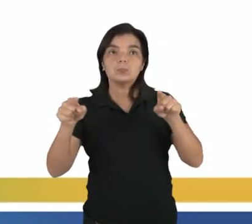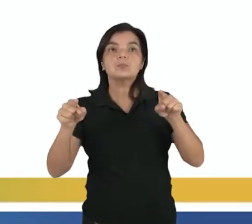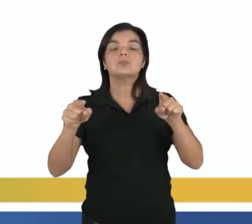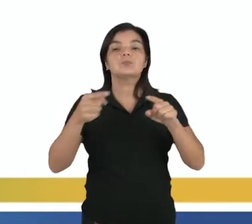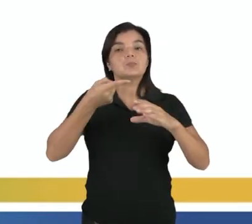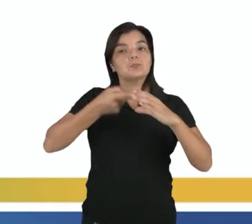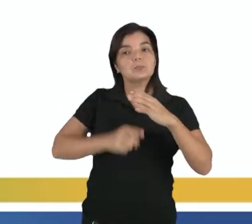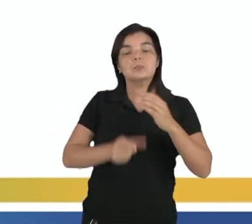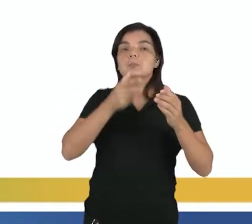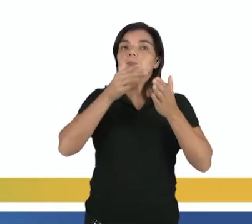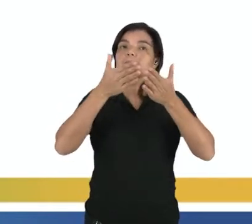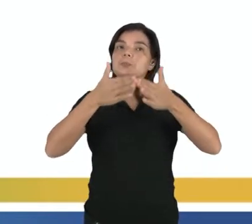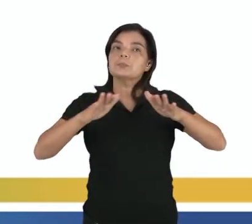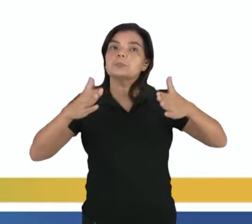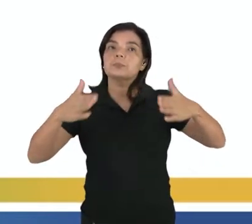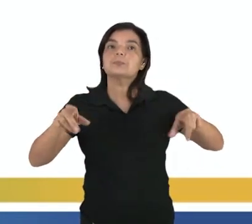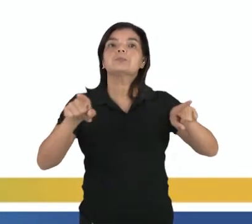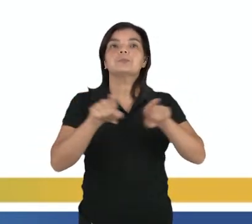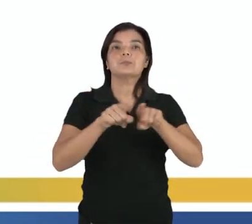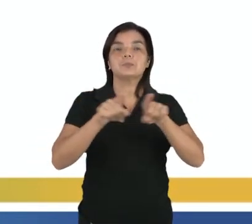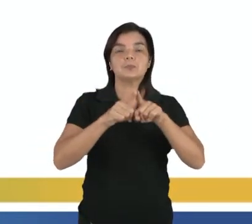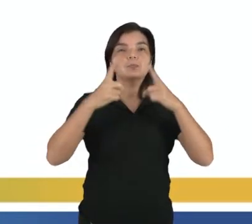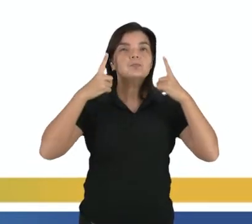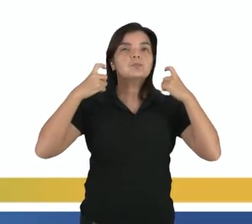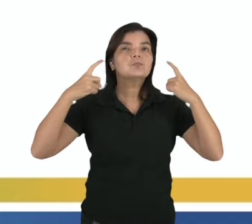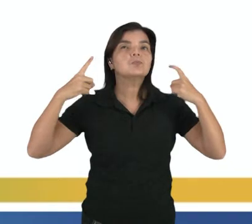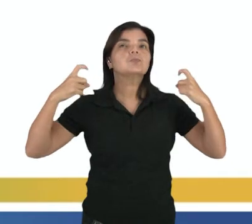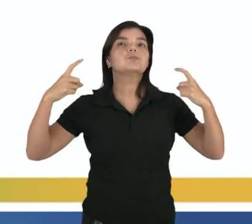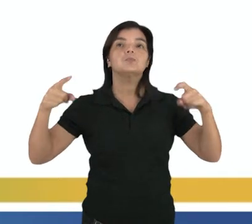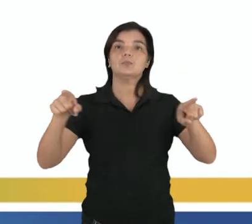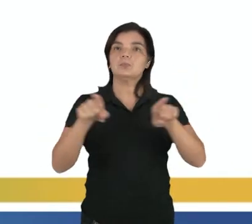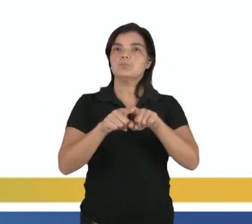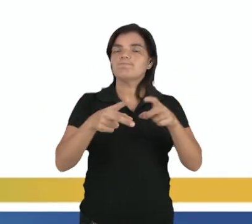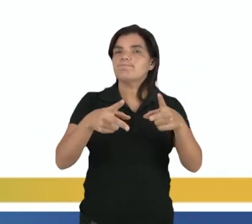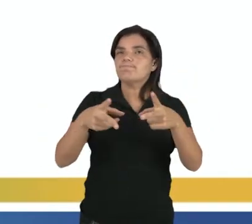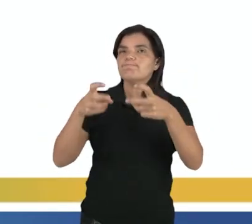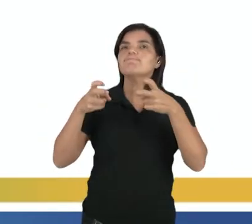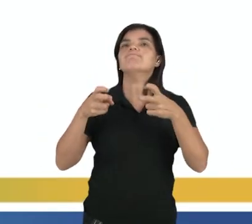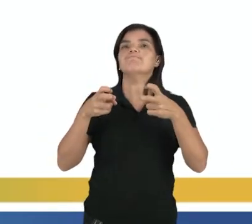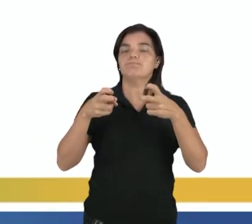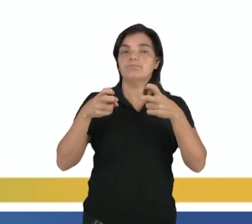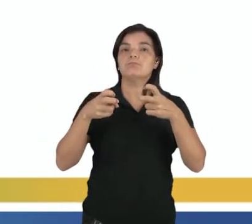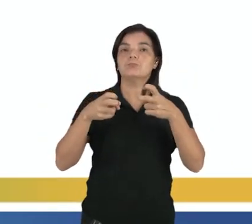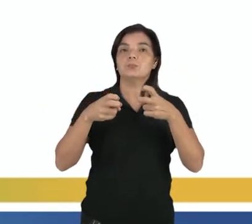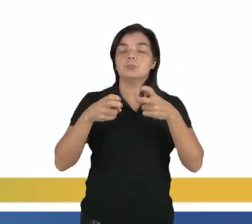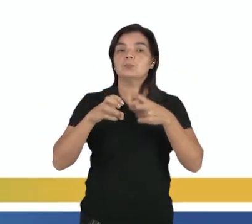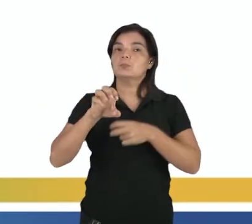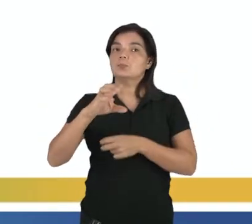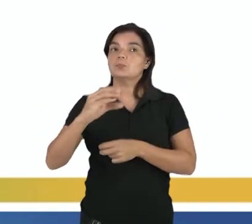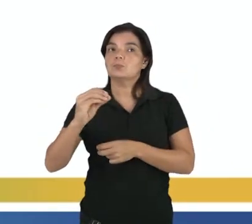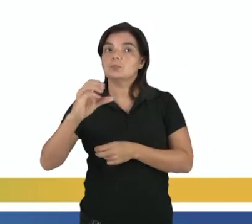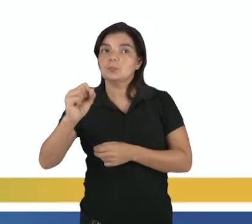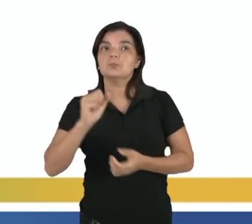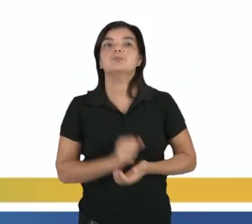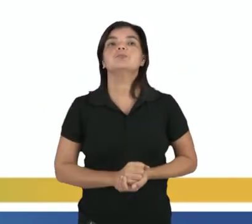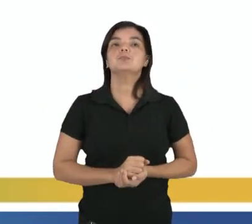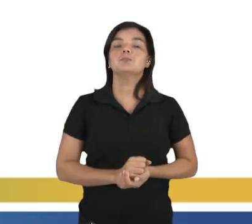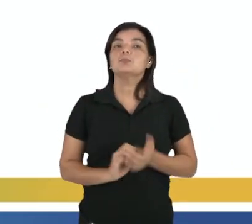distâncias no fundo do mar, pela emissão de sinais sônicos e ultrassônicos e a recepção dos respectivos ecos.